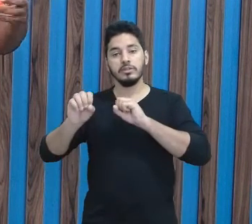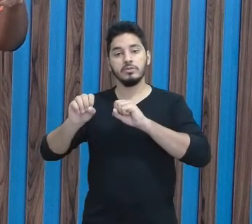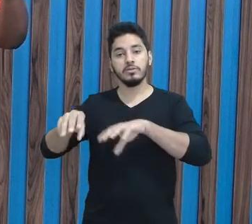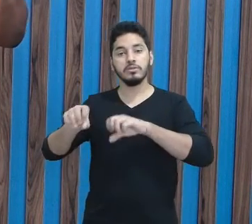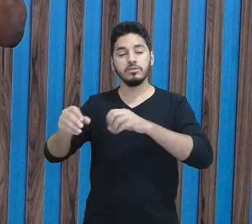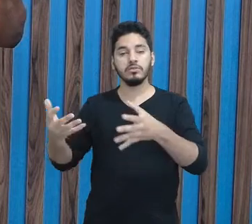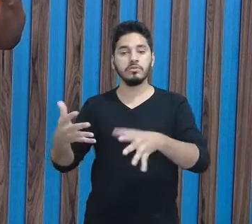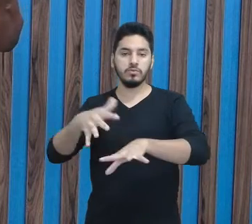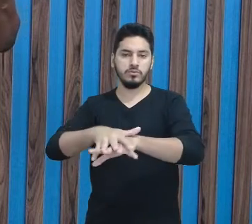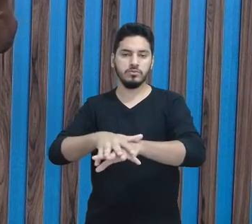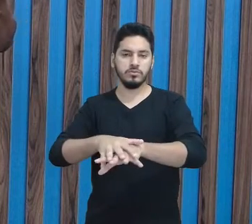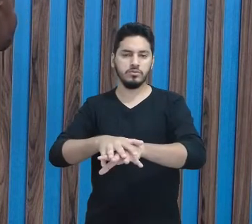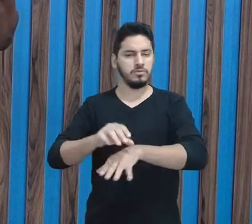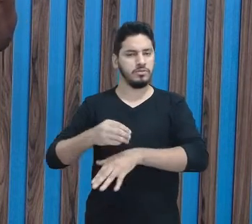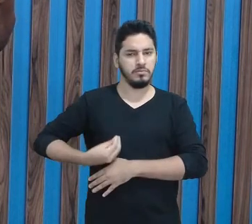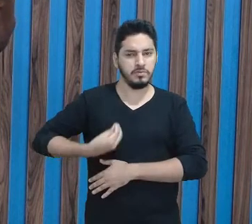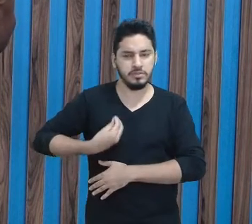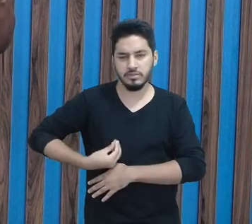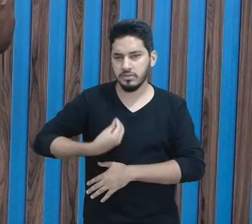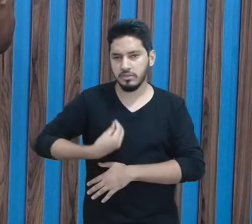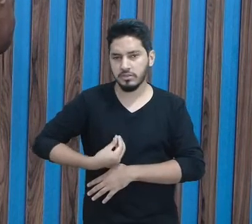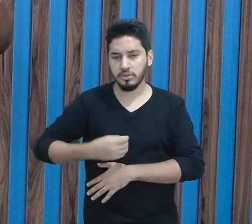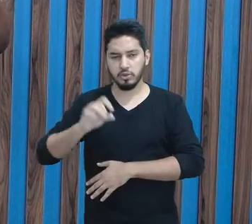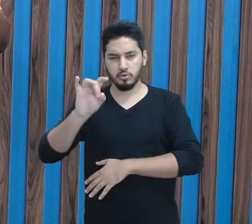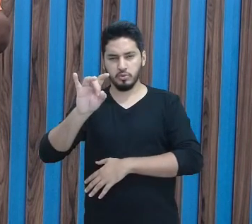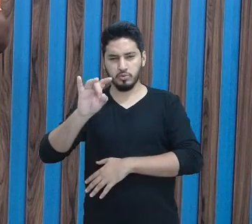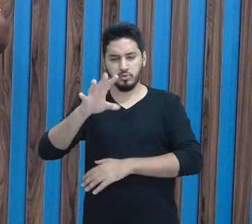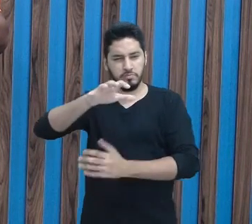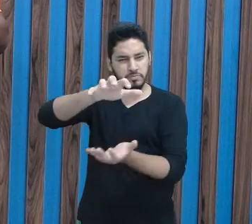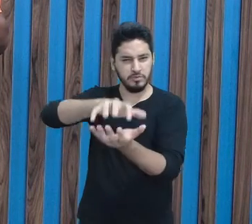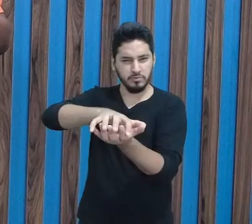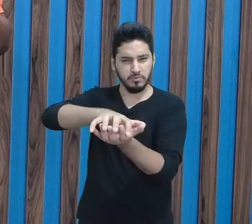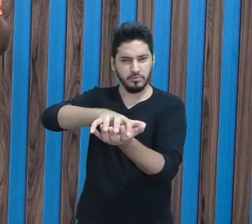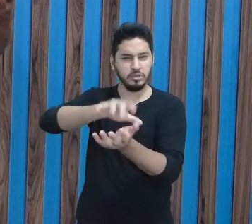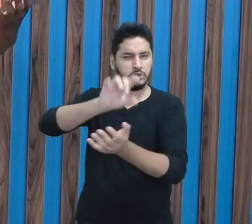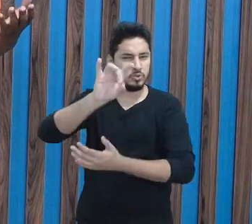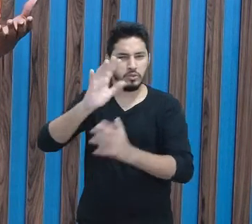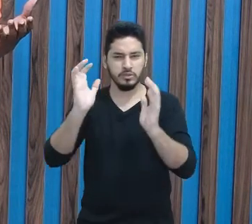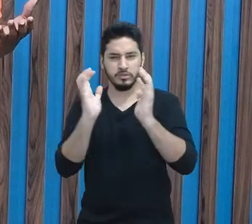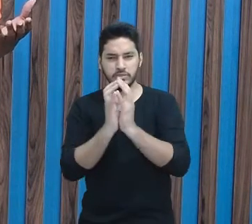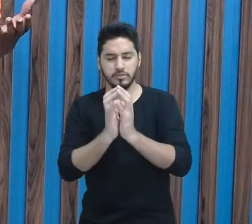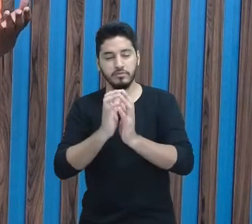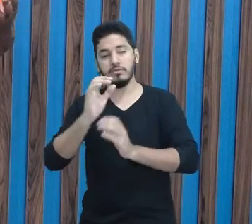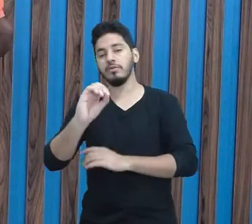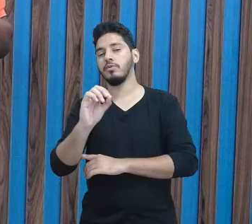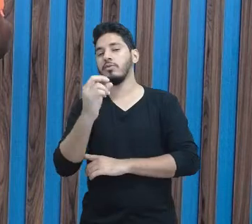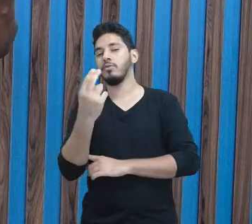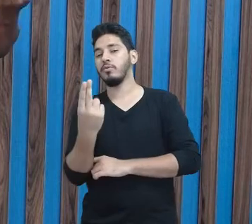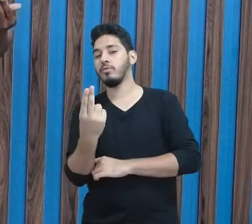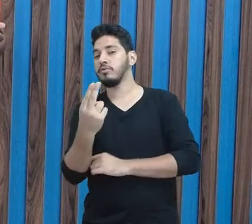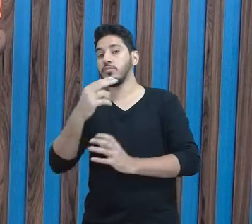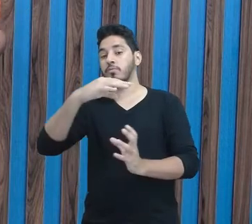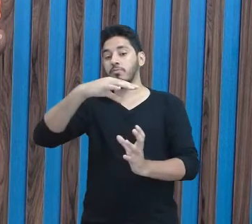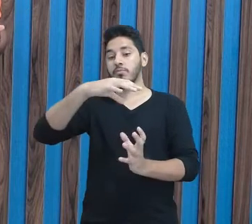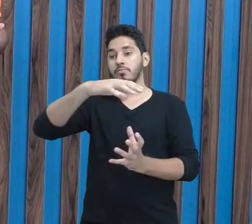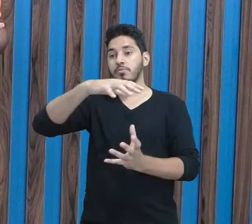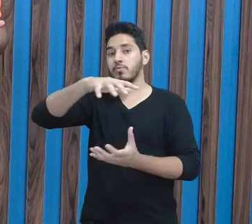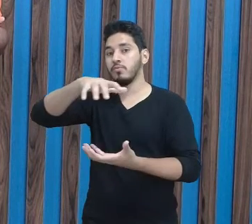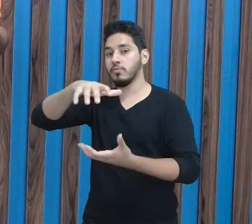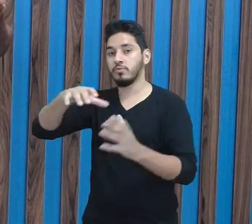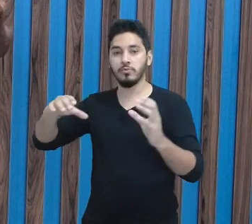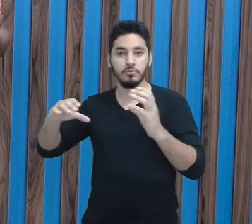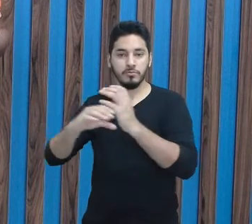inclusiva, se ela está presente só em Pernambuco, só no Recife, ou ela está presente no mundo inteiro,